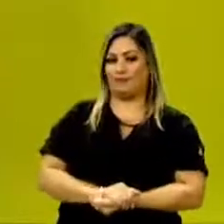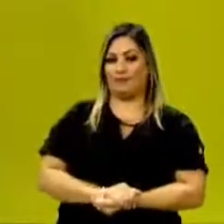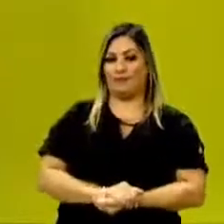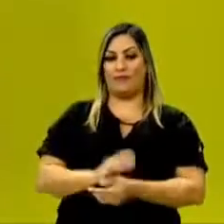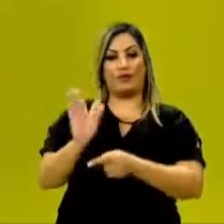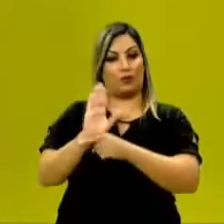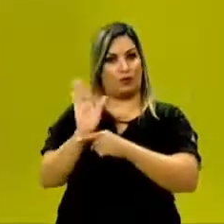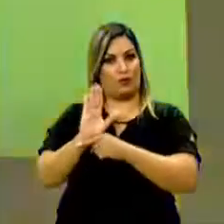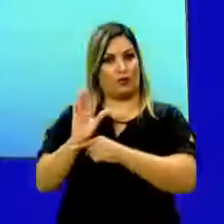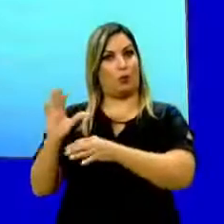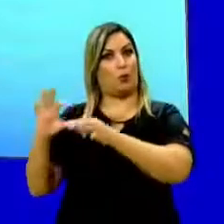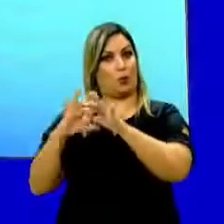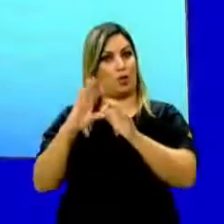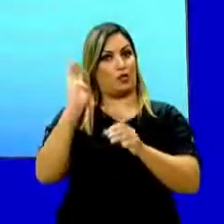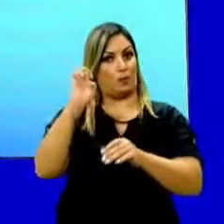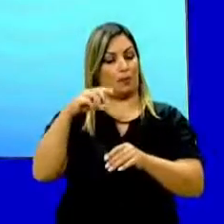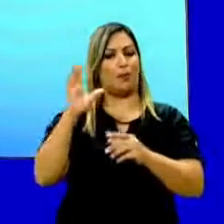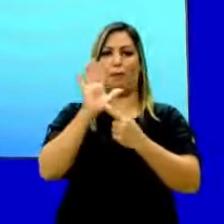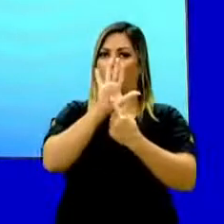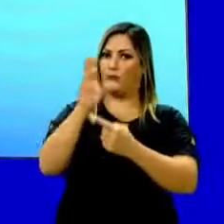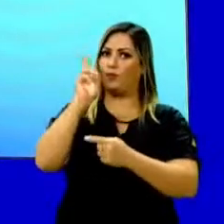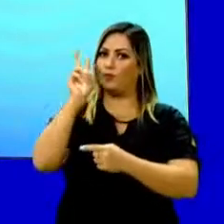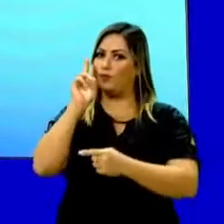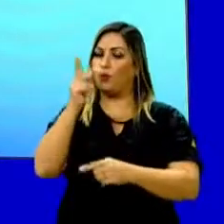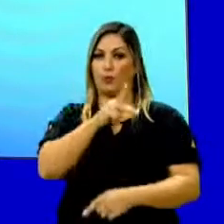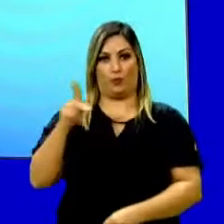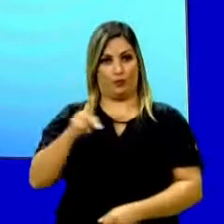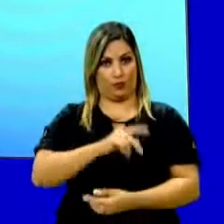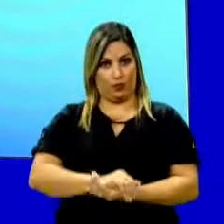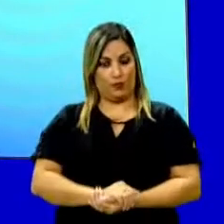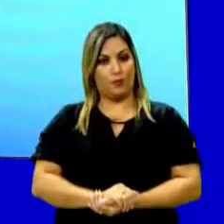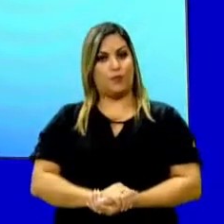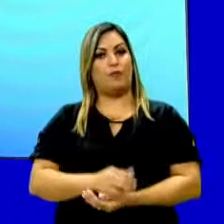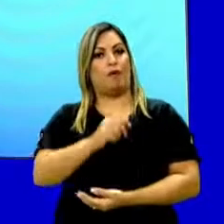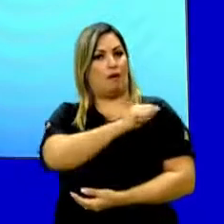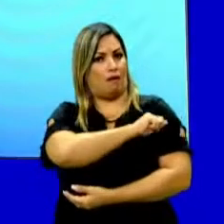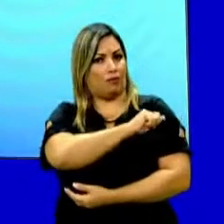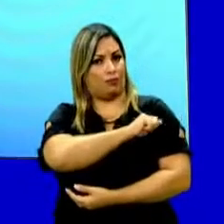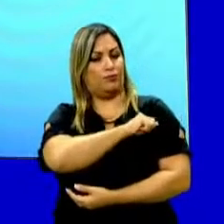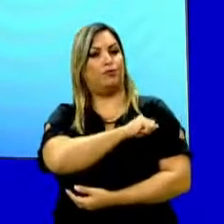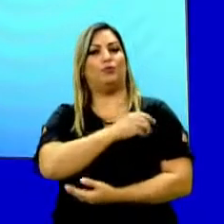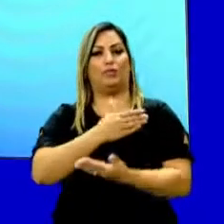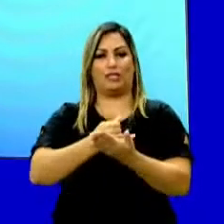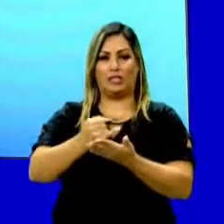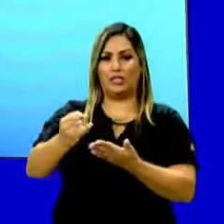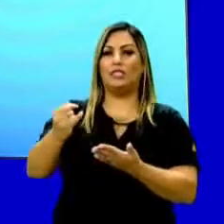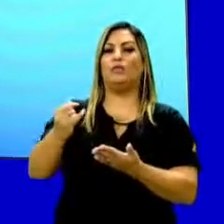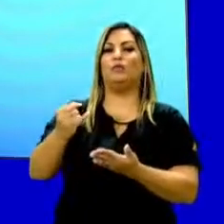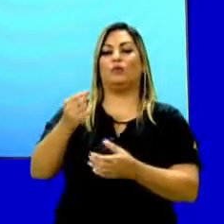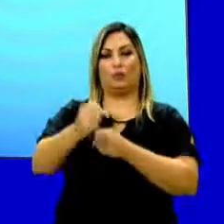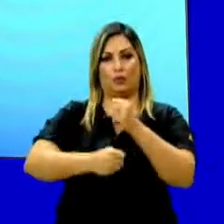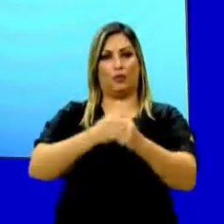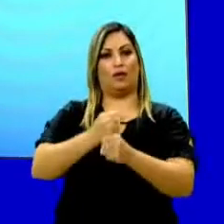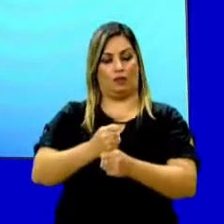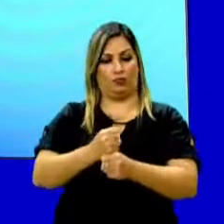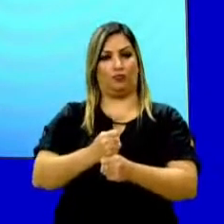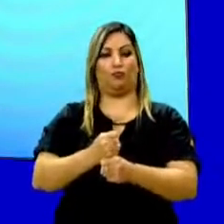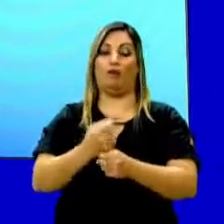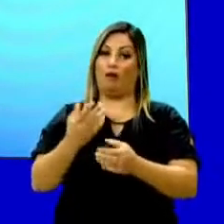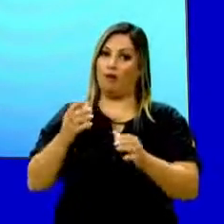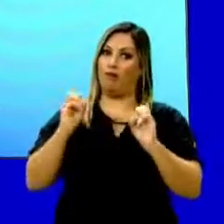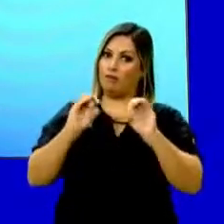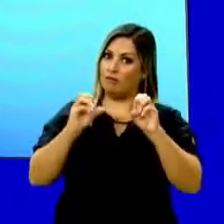O filme A Corrente do Bem, retrata a história de um professor, e os seus alunos do início do ano letivo. Ele